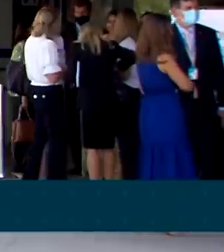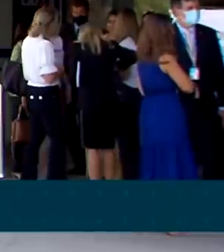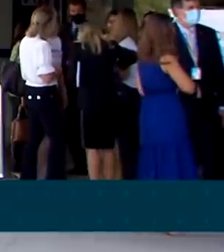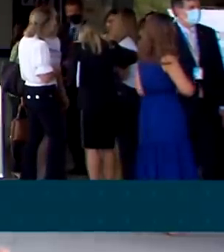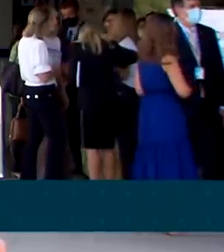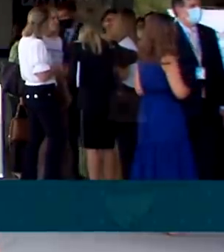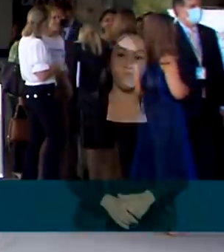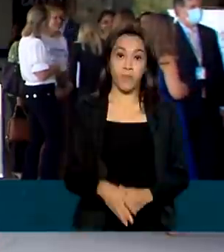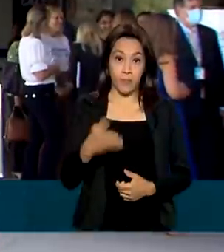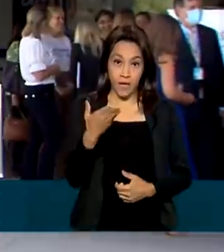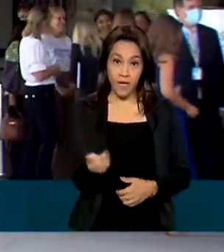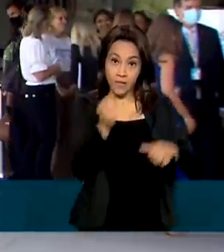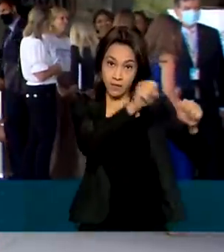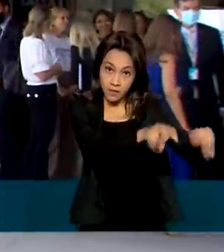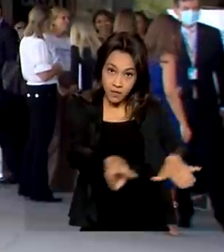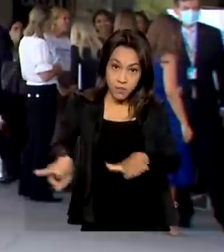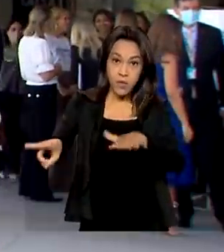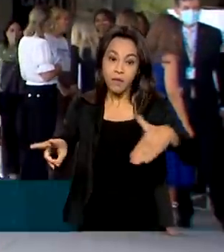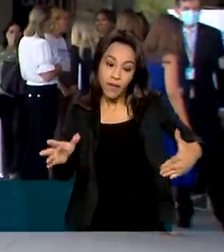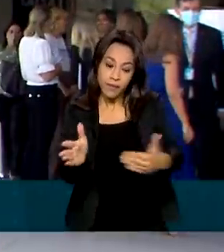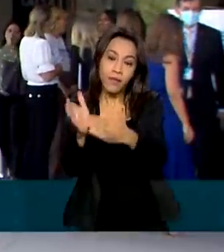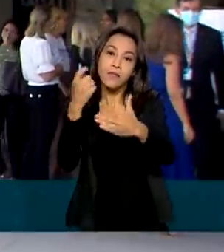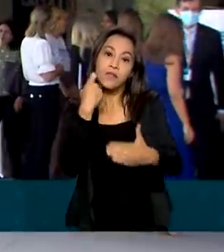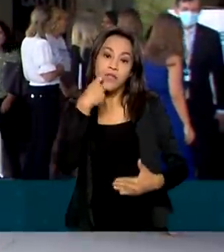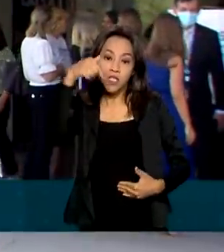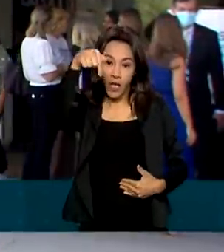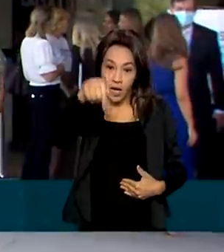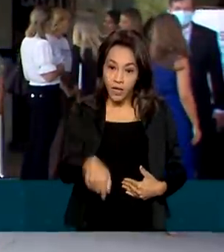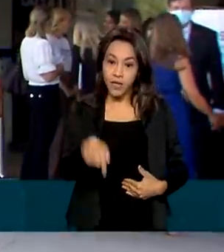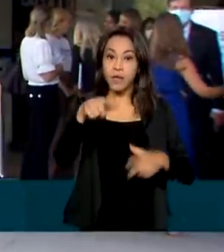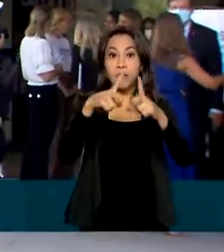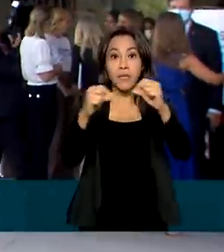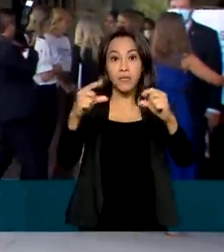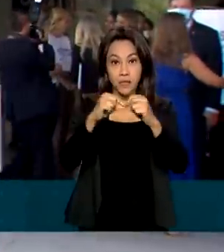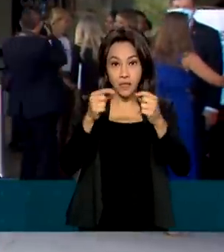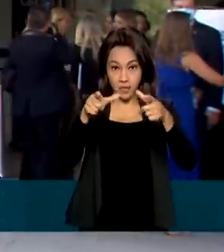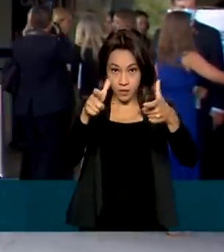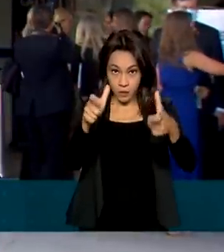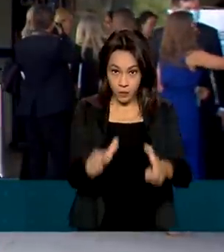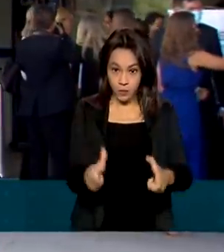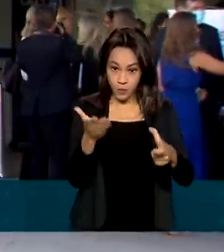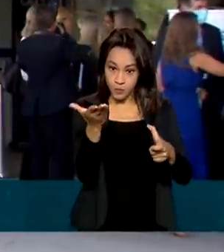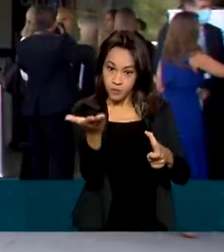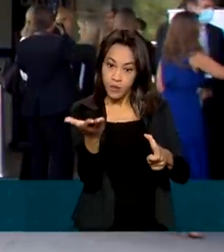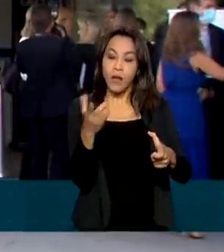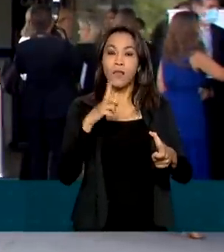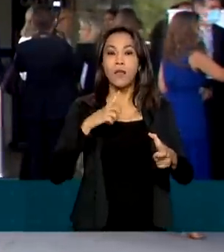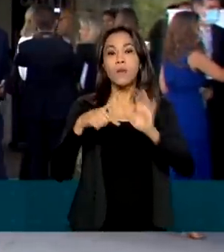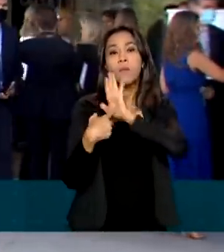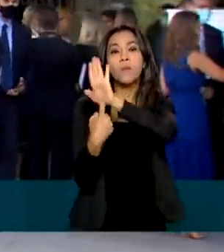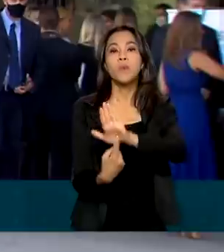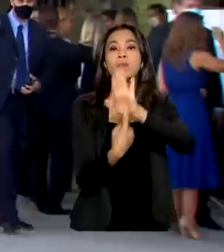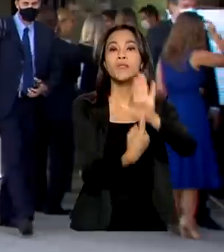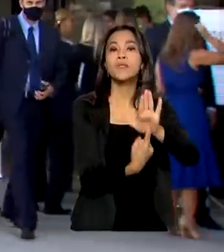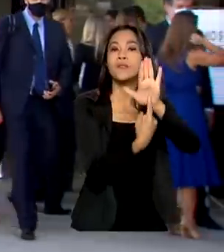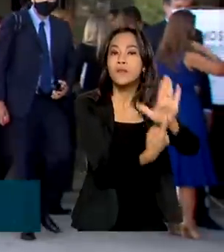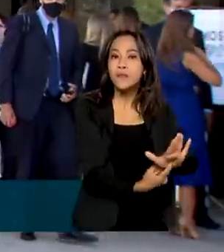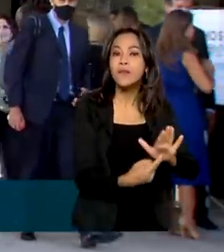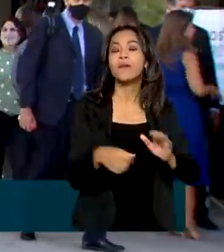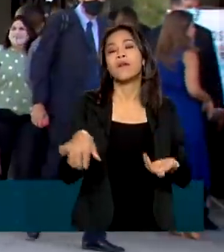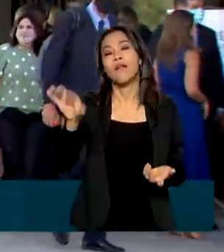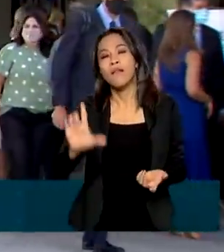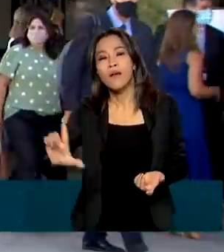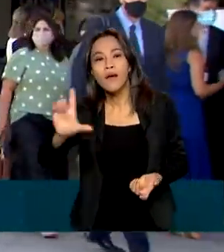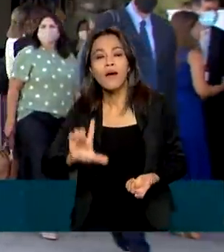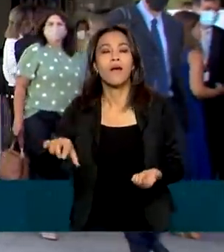A Jornada, que vai até esta sexta-feira, aqui na Caixa Cultural em Brasília, conta ainda com uma exposição e uma mostra literária, além